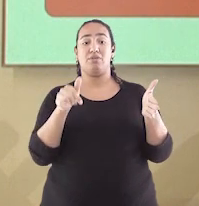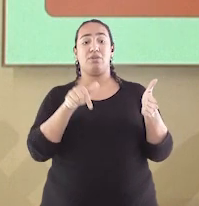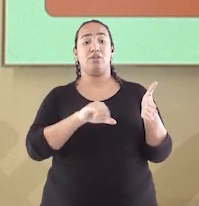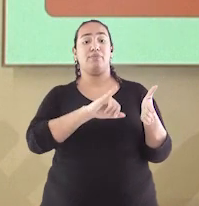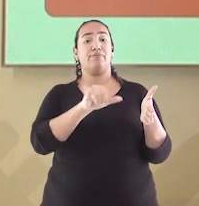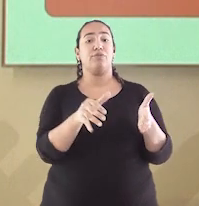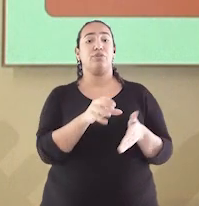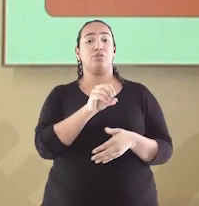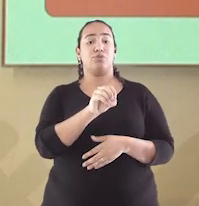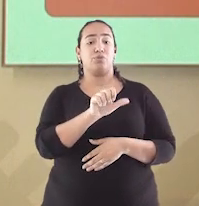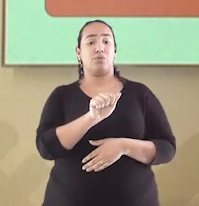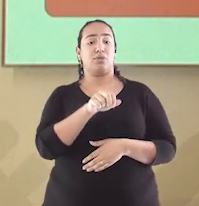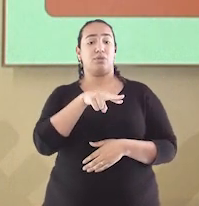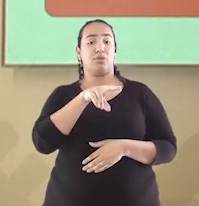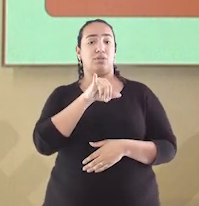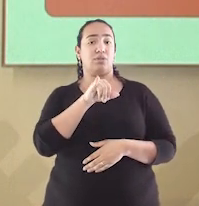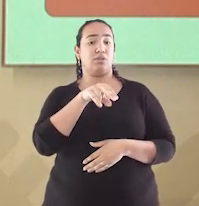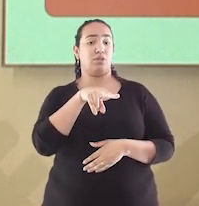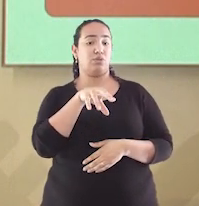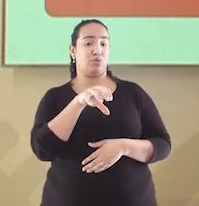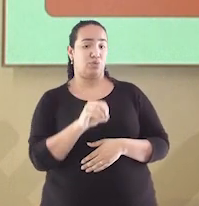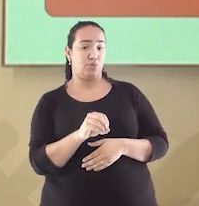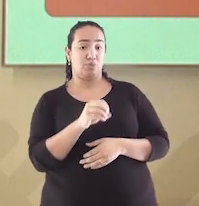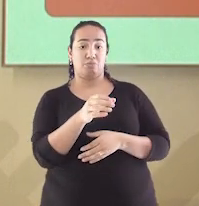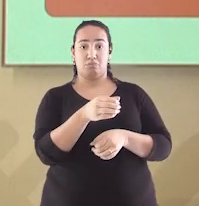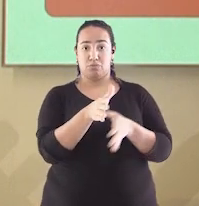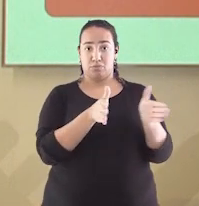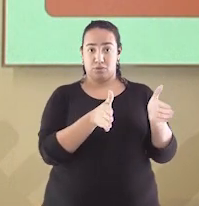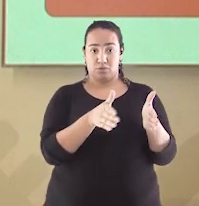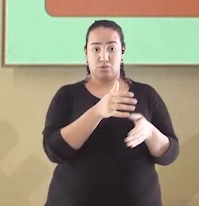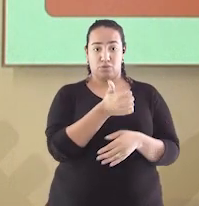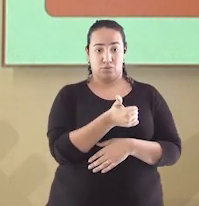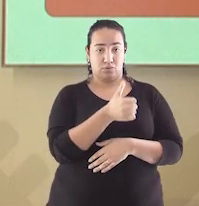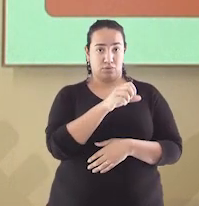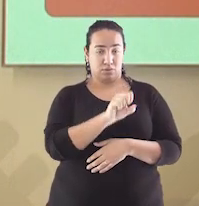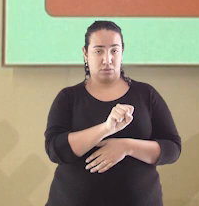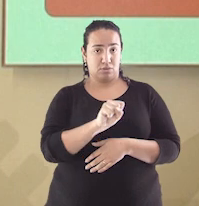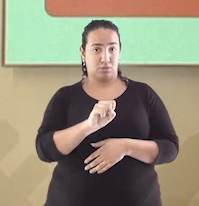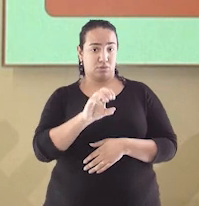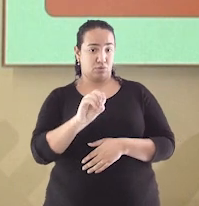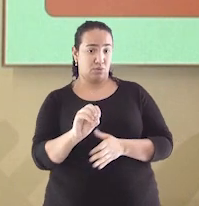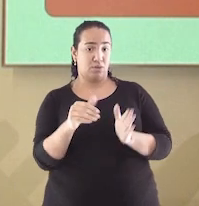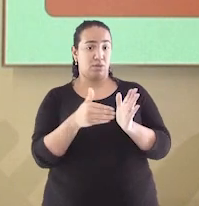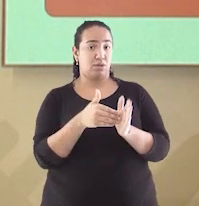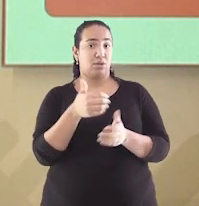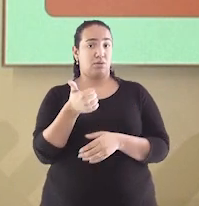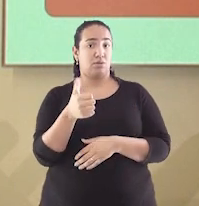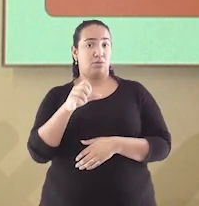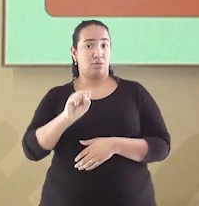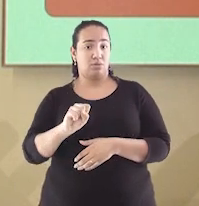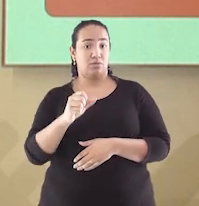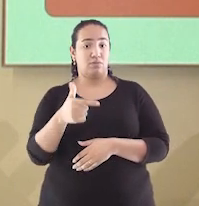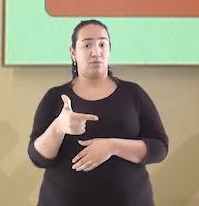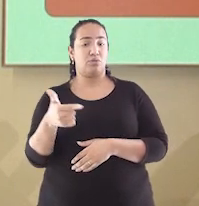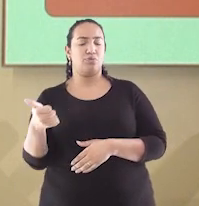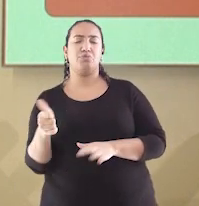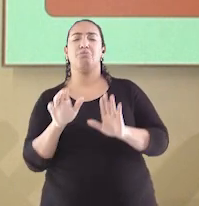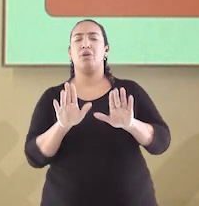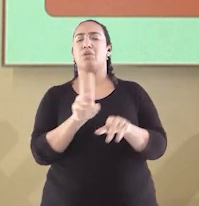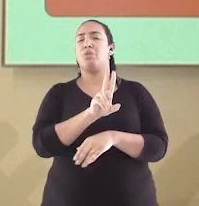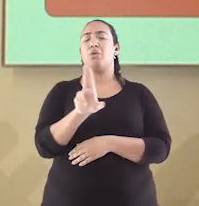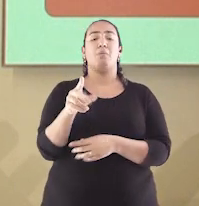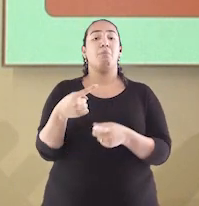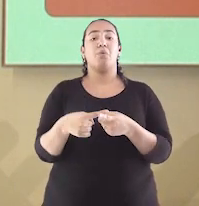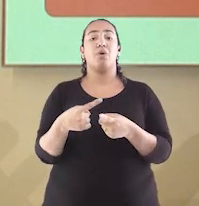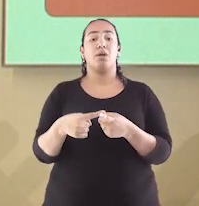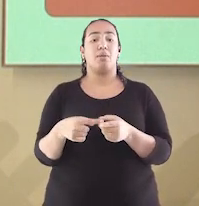joanino, que foi entre 1808 a 1821, e leva esse nome por conta de Dom João. Esse